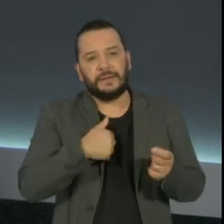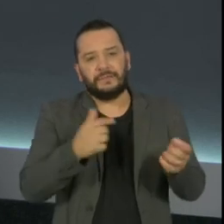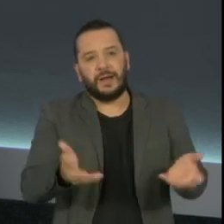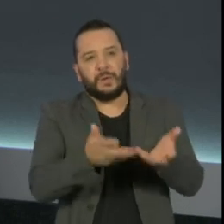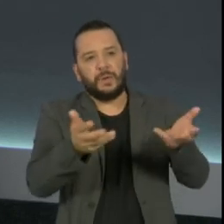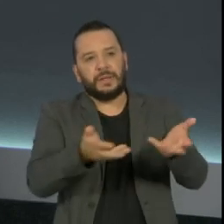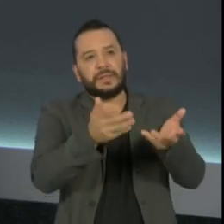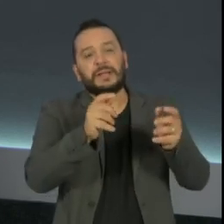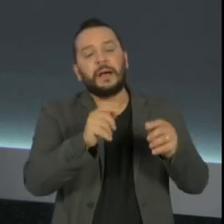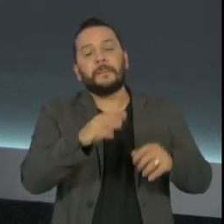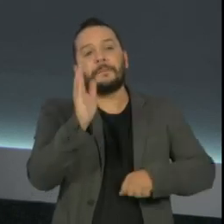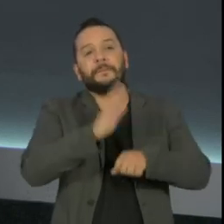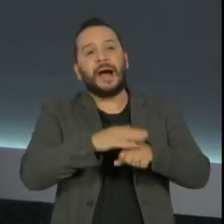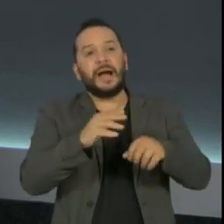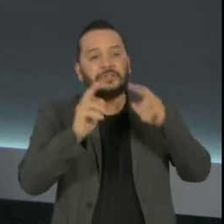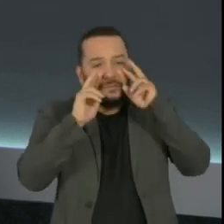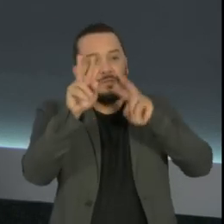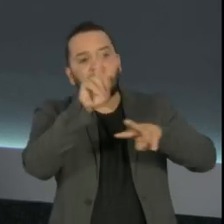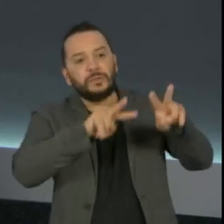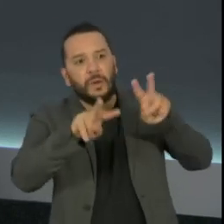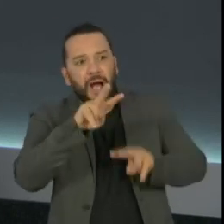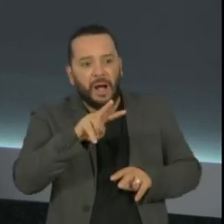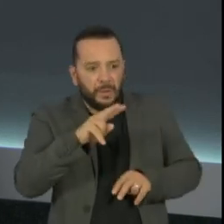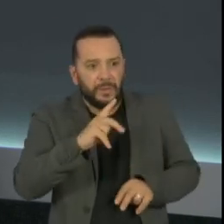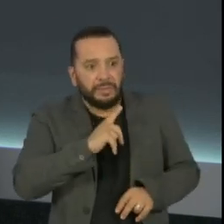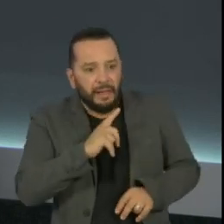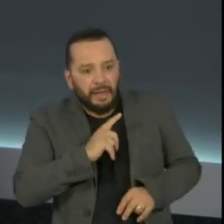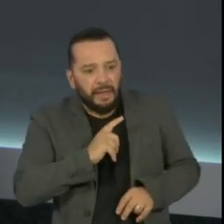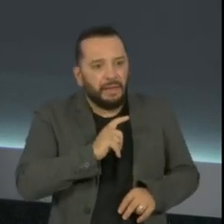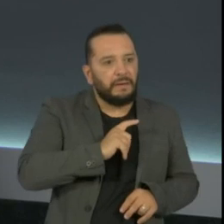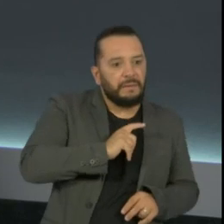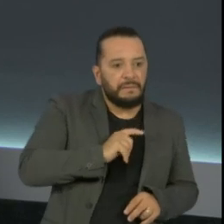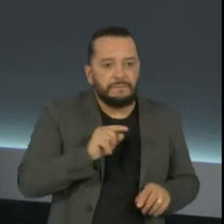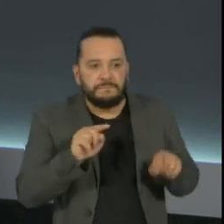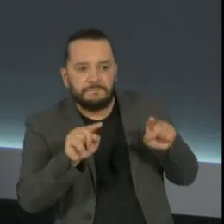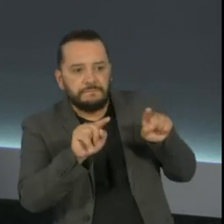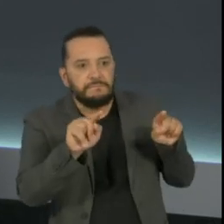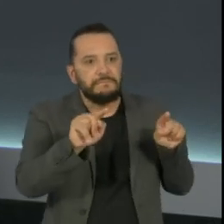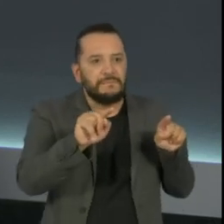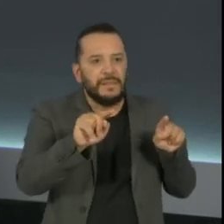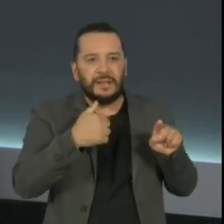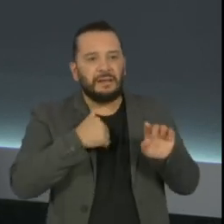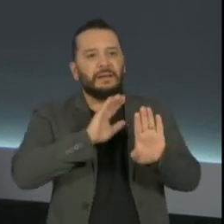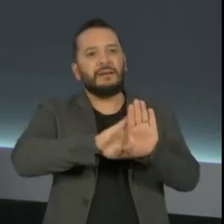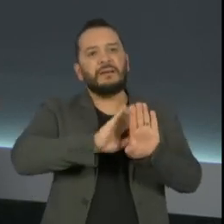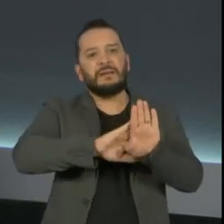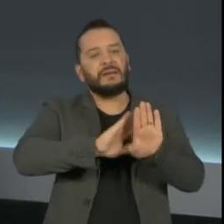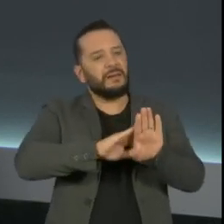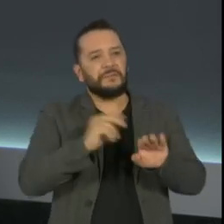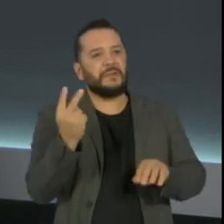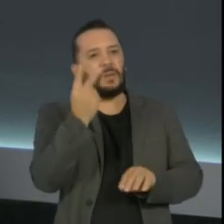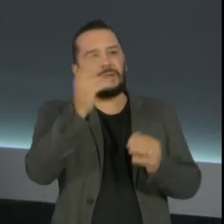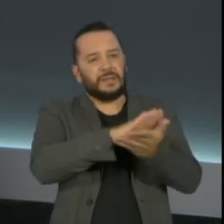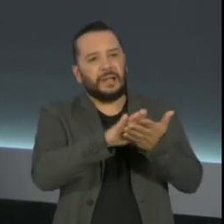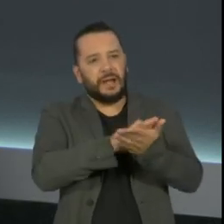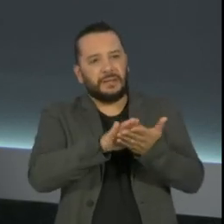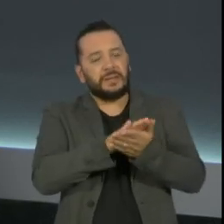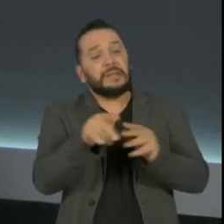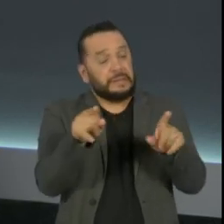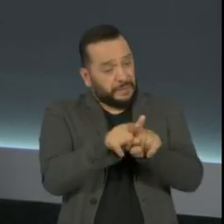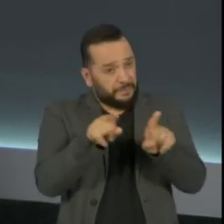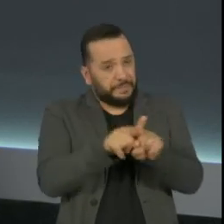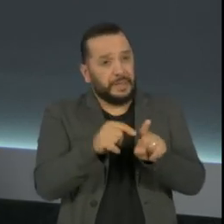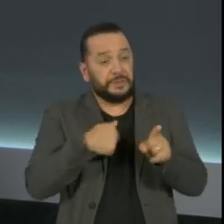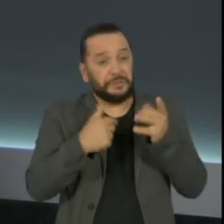gente vê uma pressão muito grande para a volta da atividade econômica e esse, me parece, um dos pontos em que a